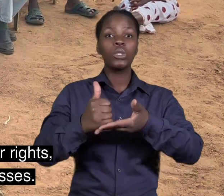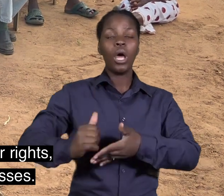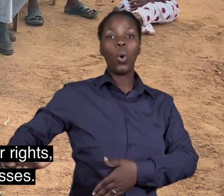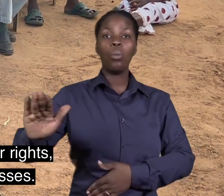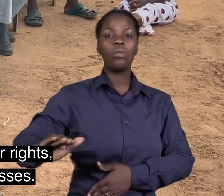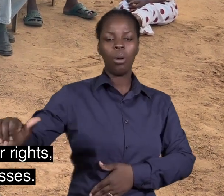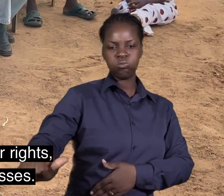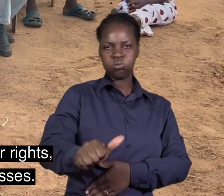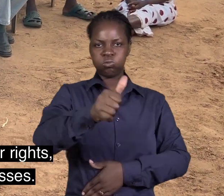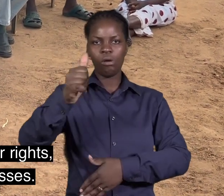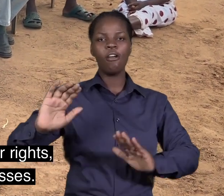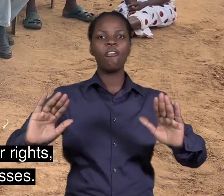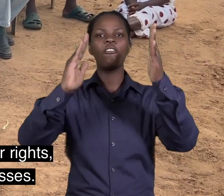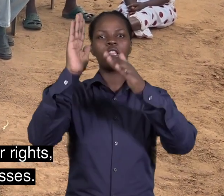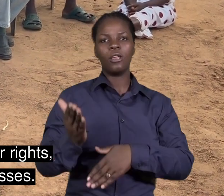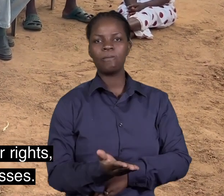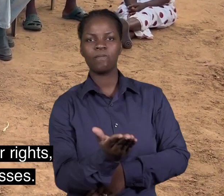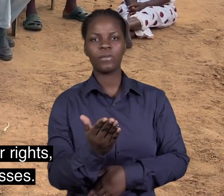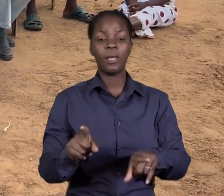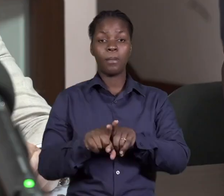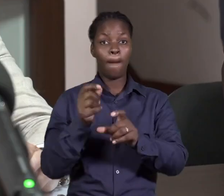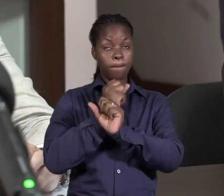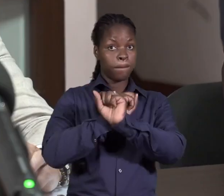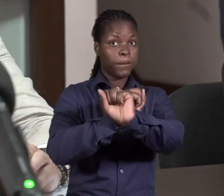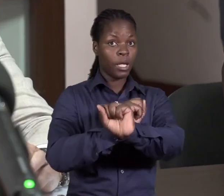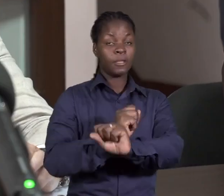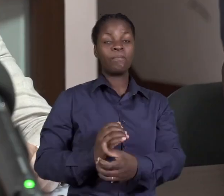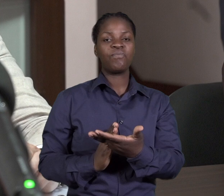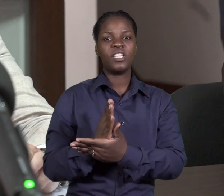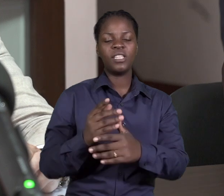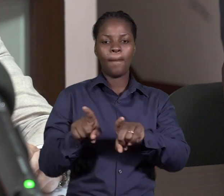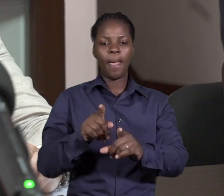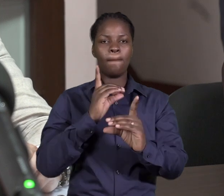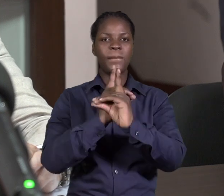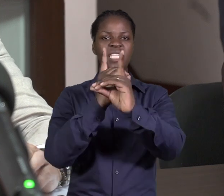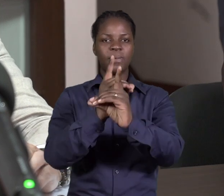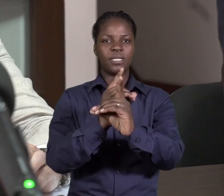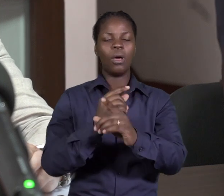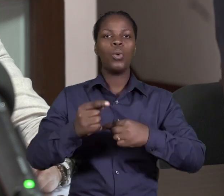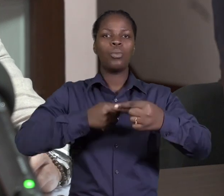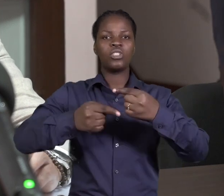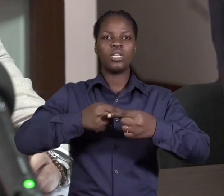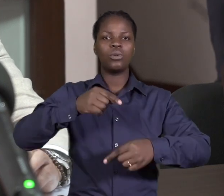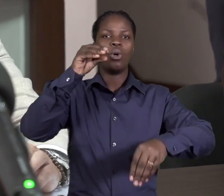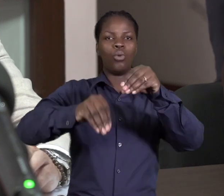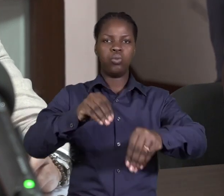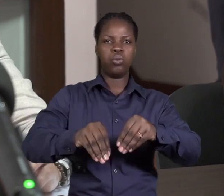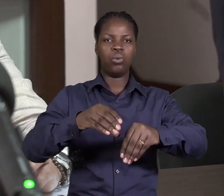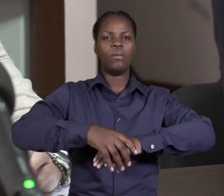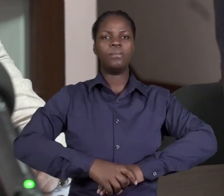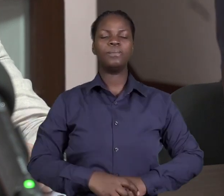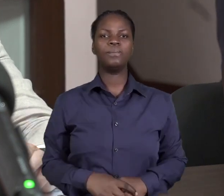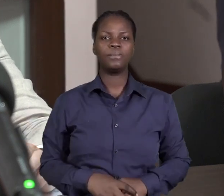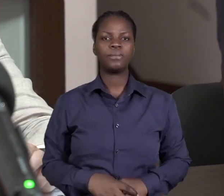direitos e a participação nos processos de governação. Estamos a pretender trabalhar mais e mais